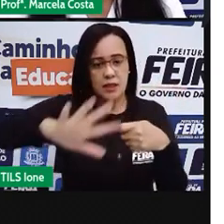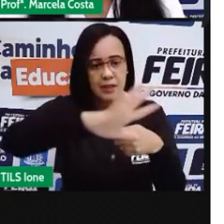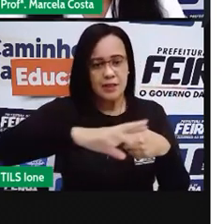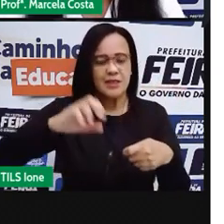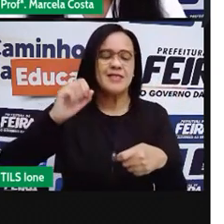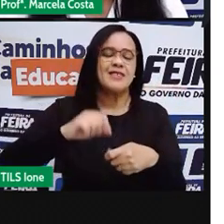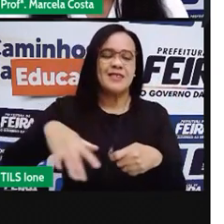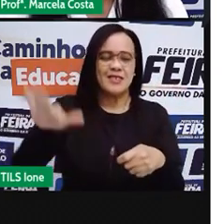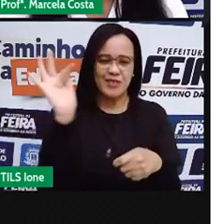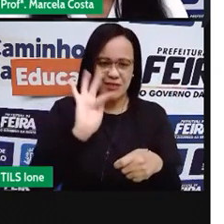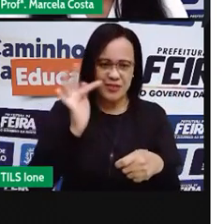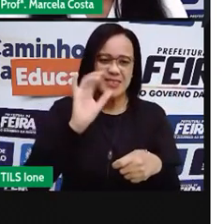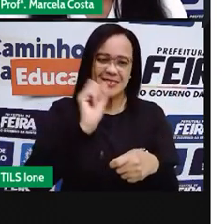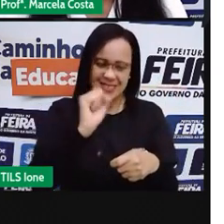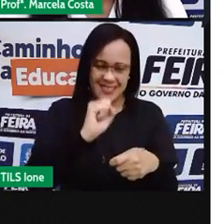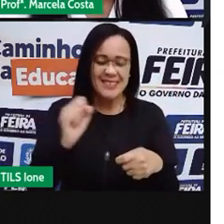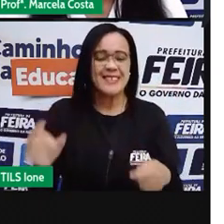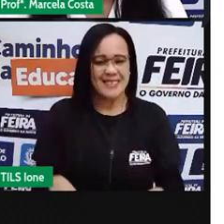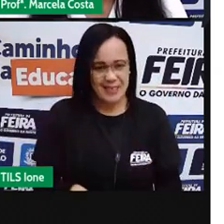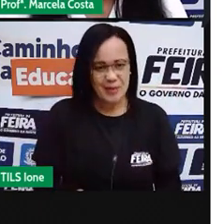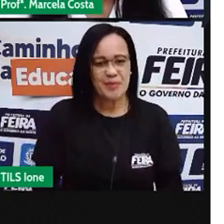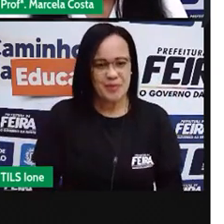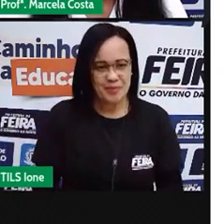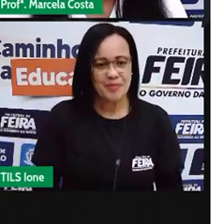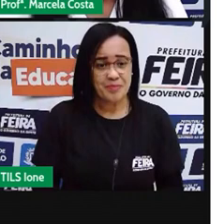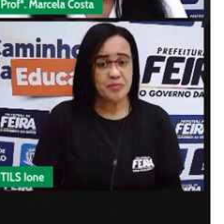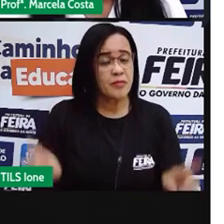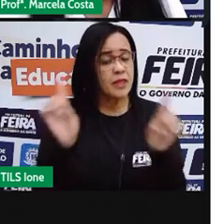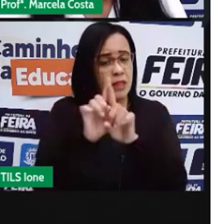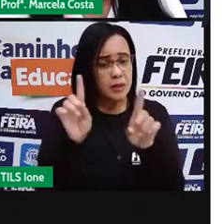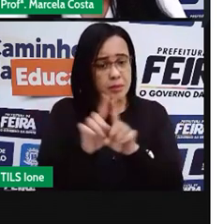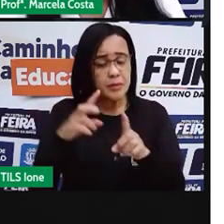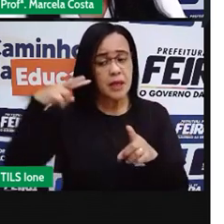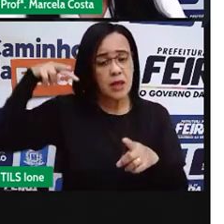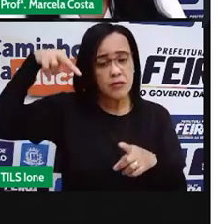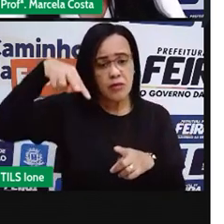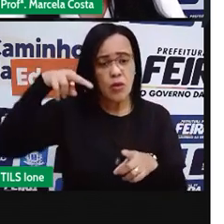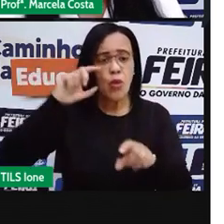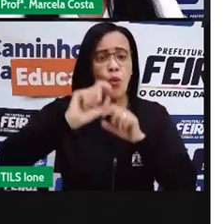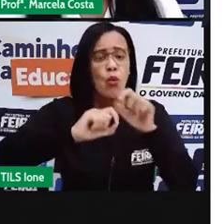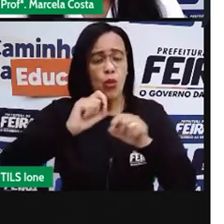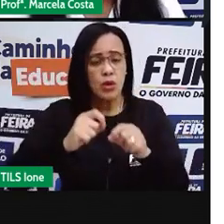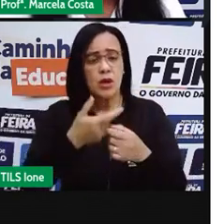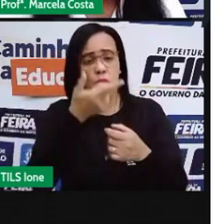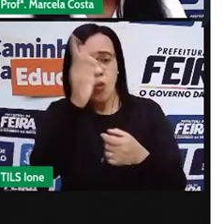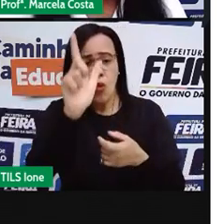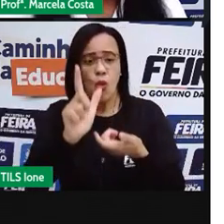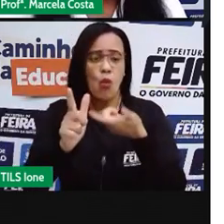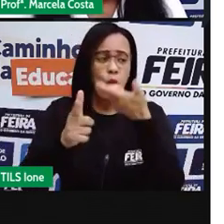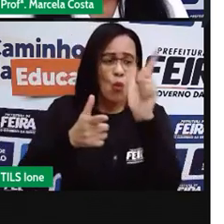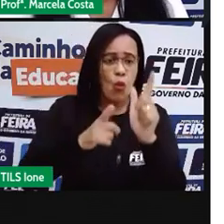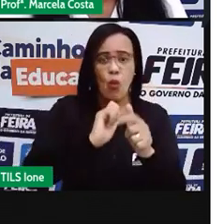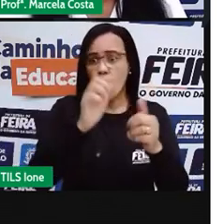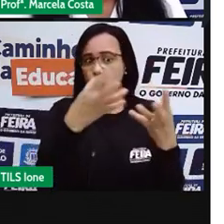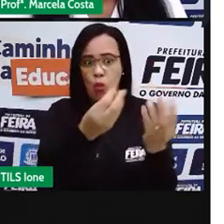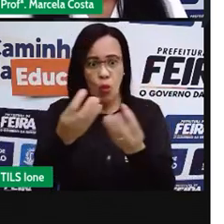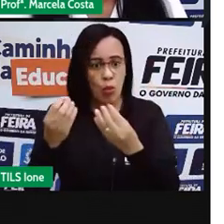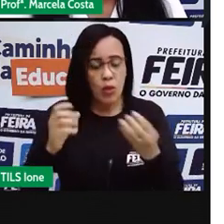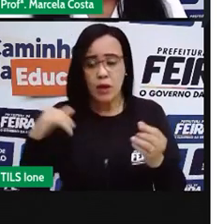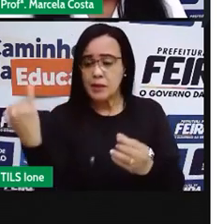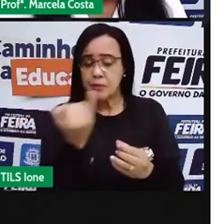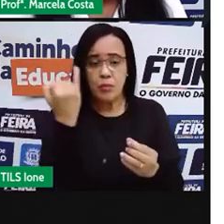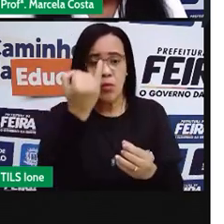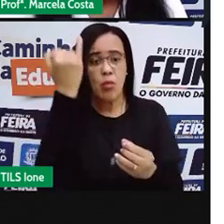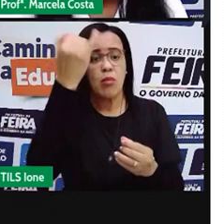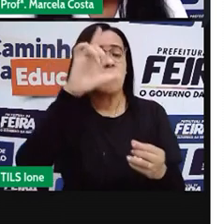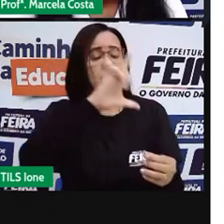Aqui, nessa imagem, a gente também vê outras avenidas que são importantes aqui, como a Avenida